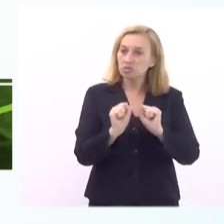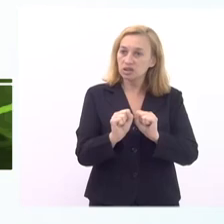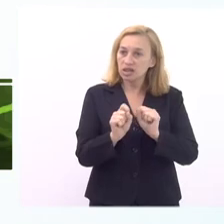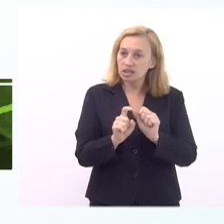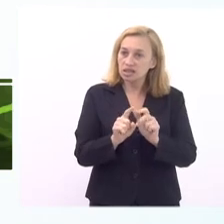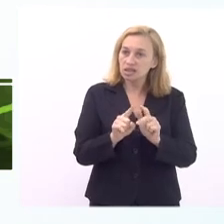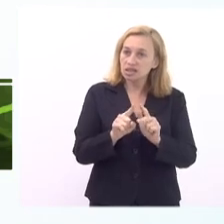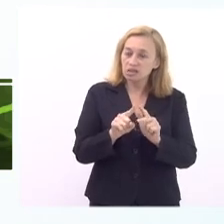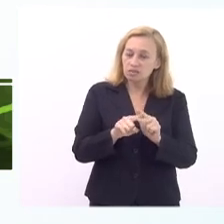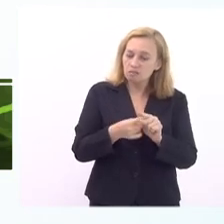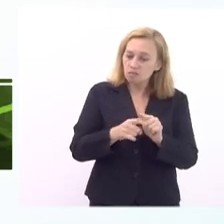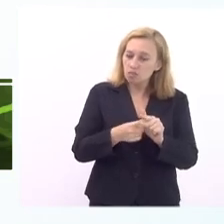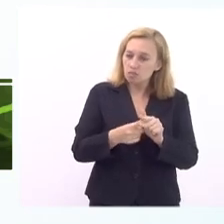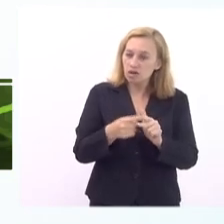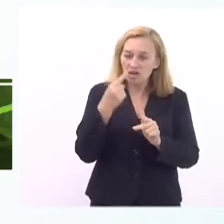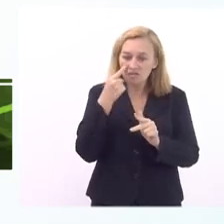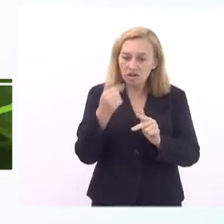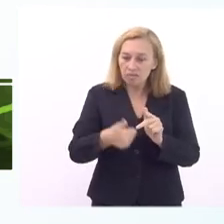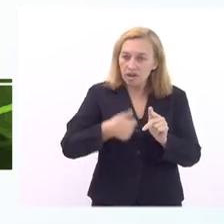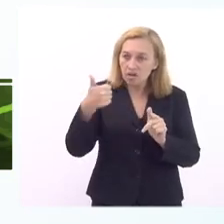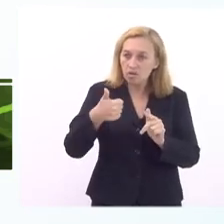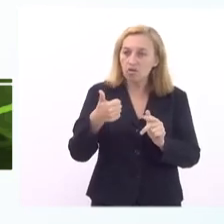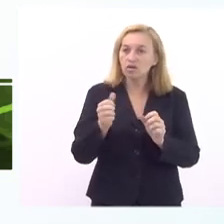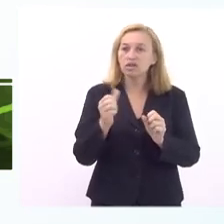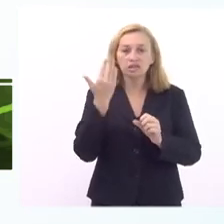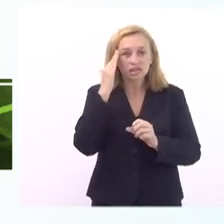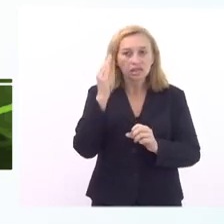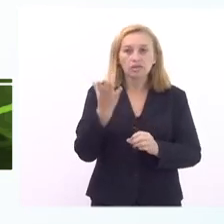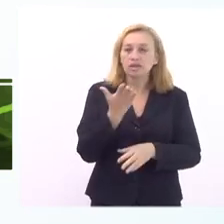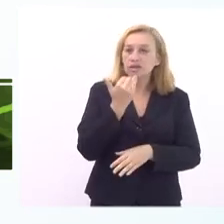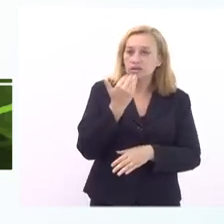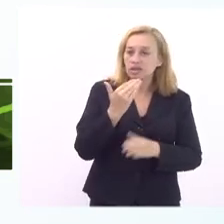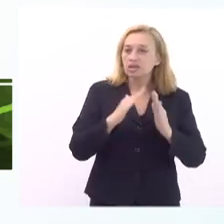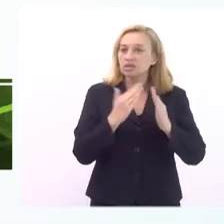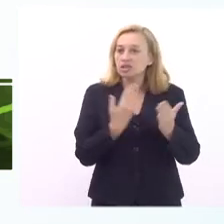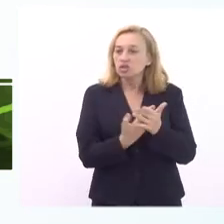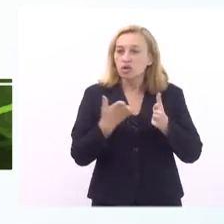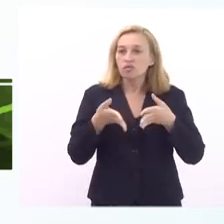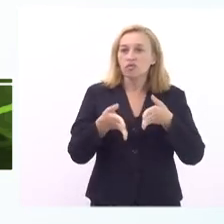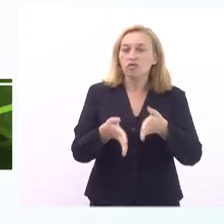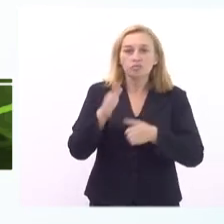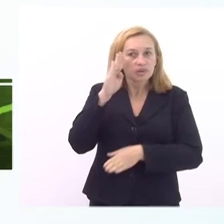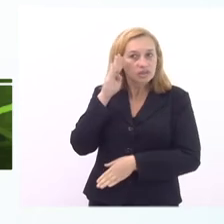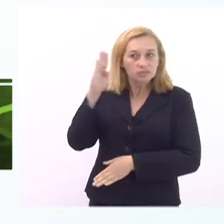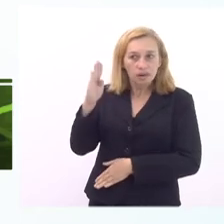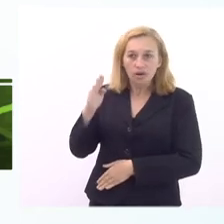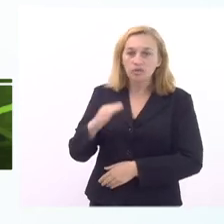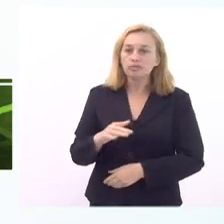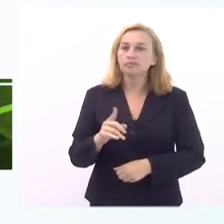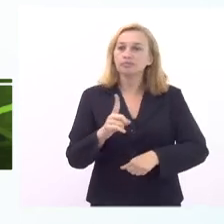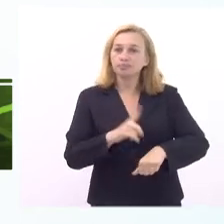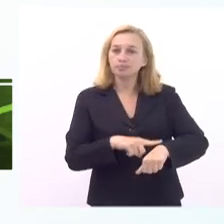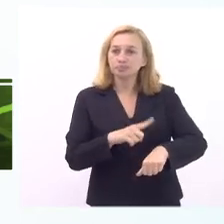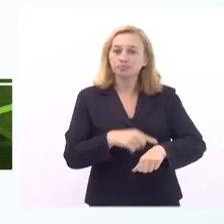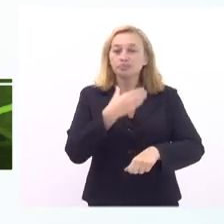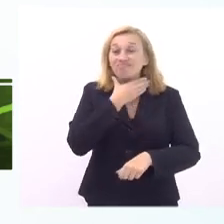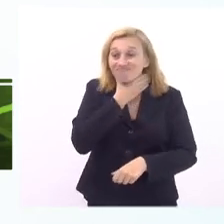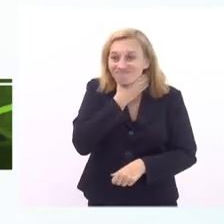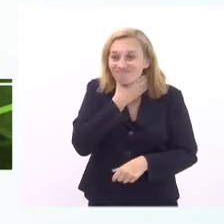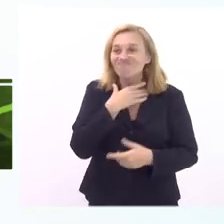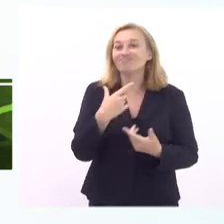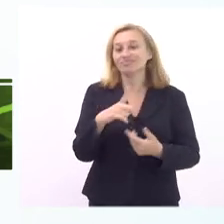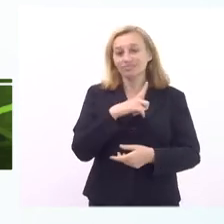revisar essa possibilidade a gente entende que a questão da alimentação escolar é central ganha mais centralidade nesse momento de crise que a gente